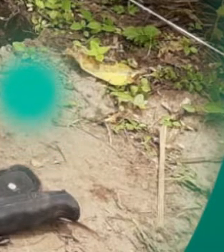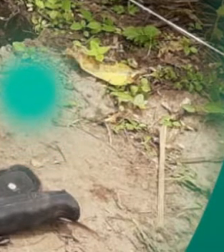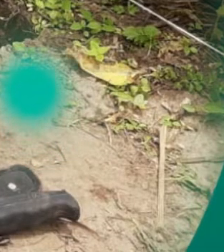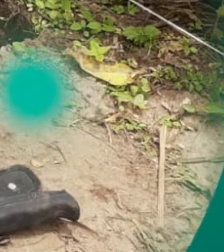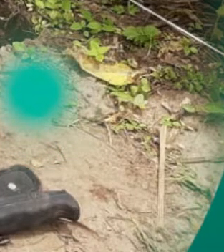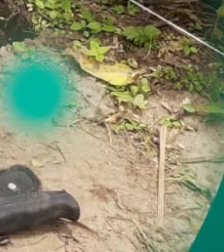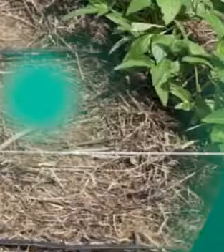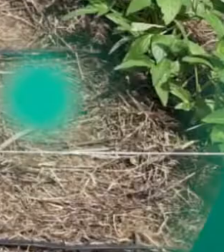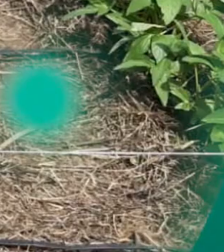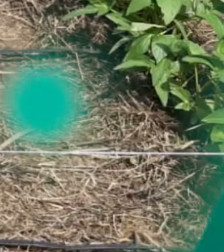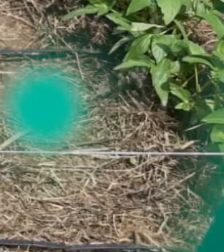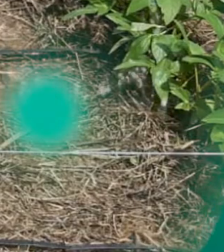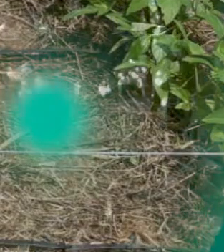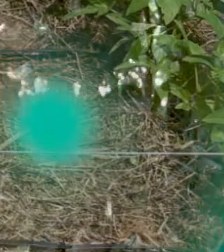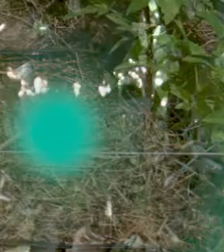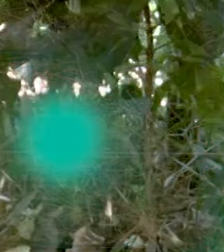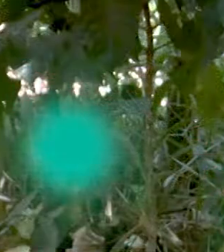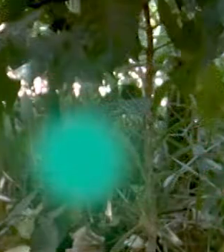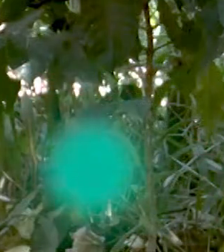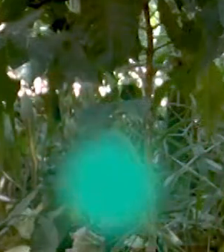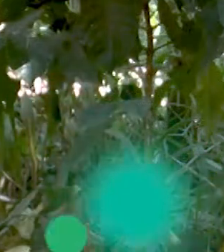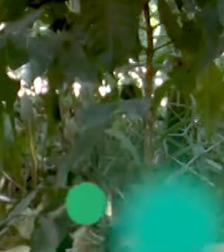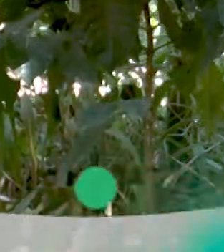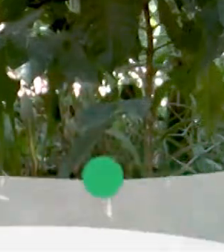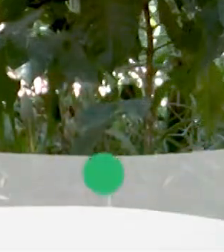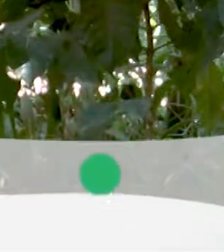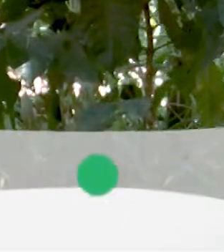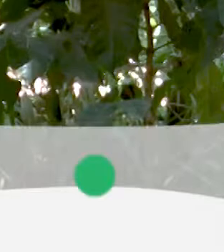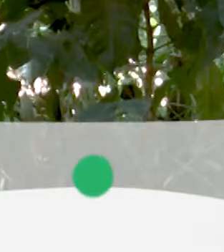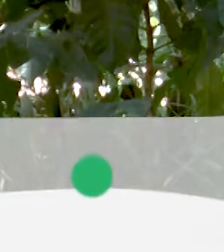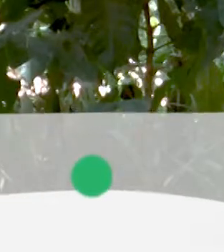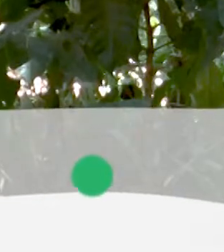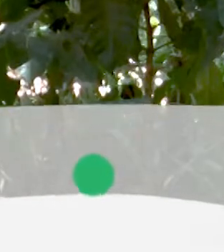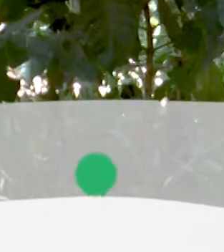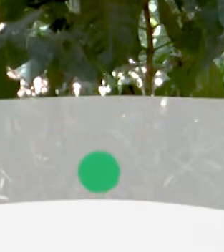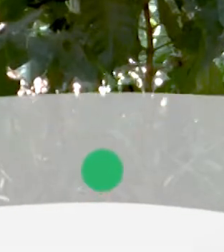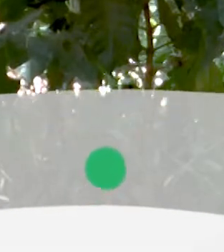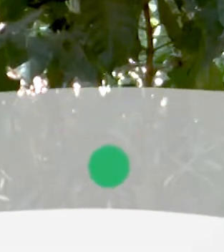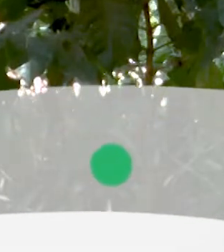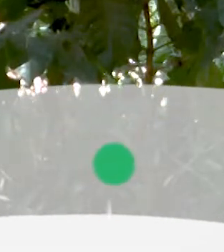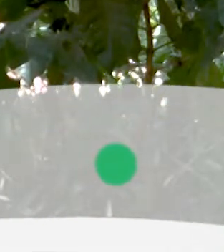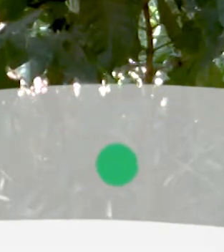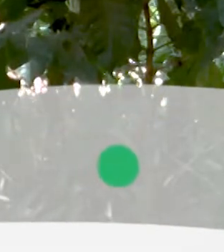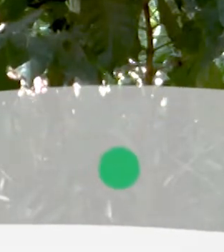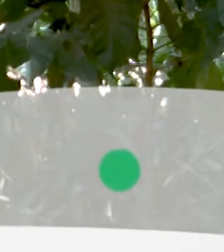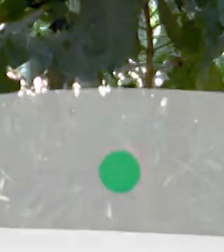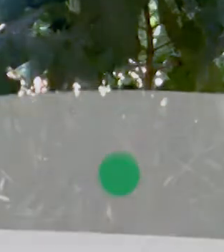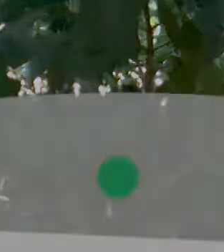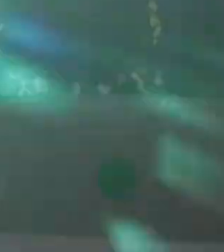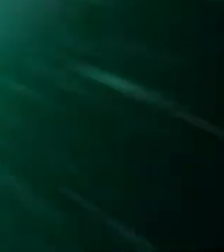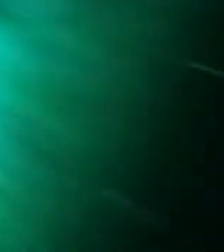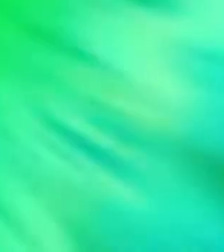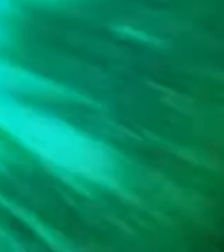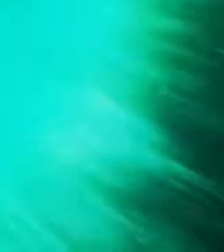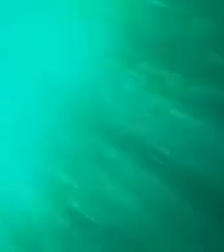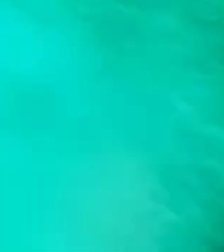para o cultivo no semiárido. Estas e outras pesquisas você confere no nosso próximo Univerciência. Até lá!